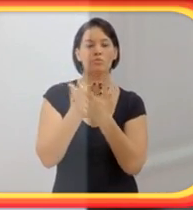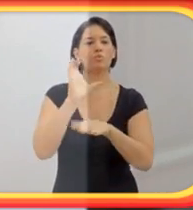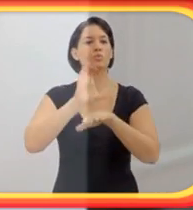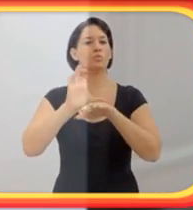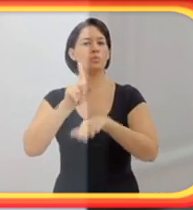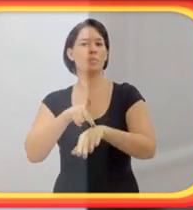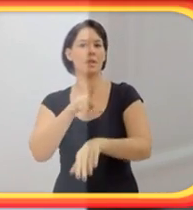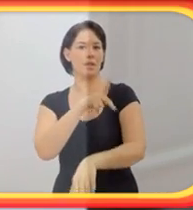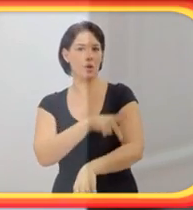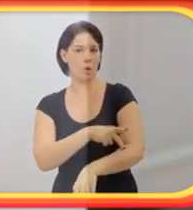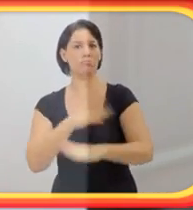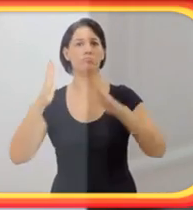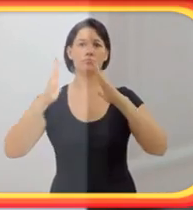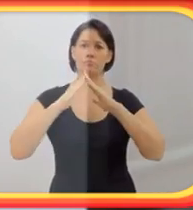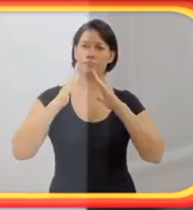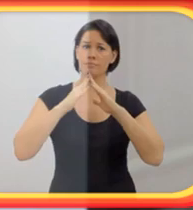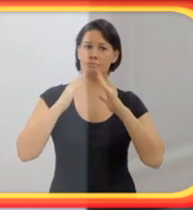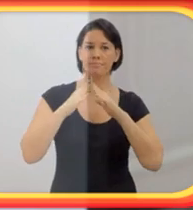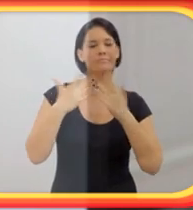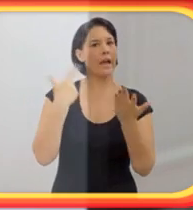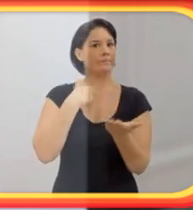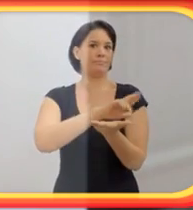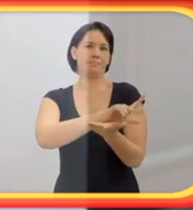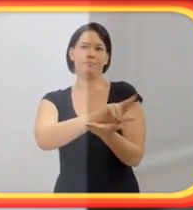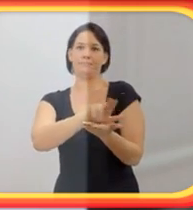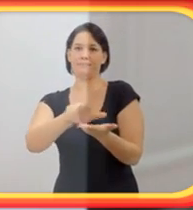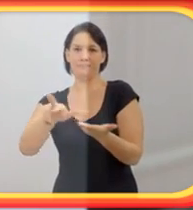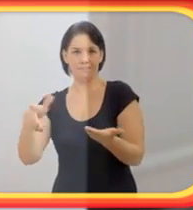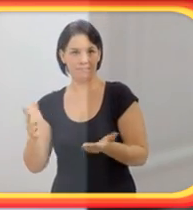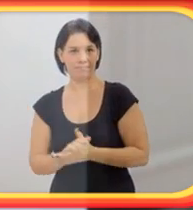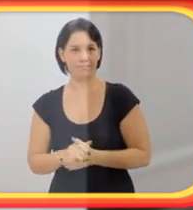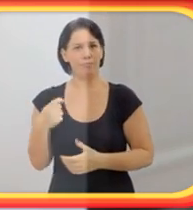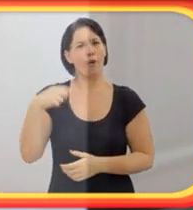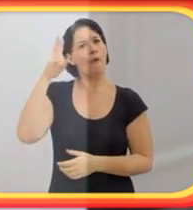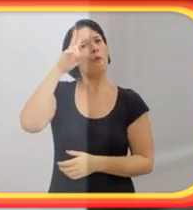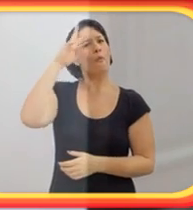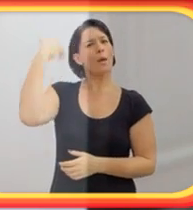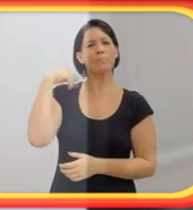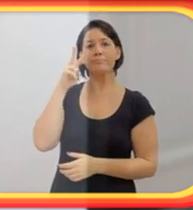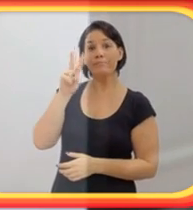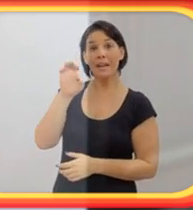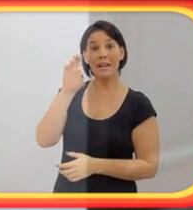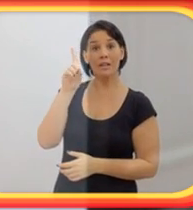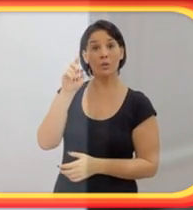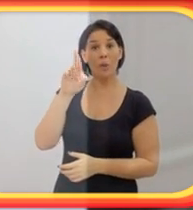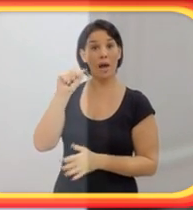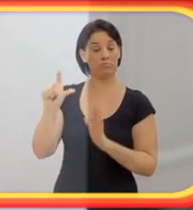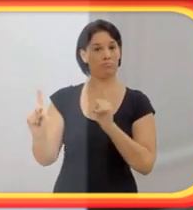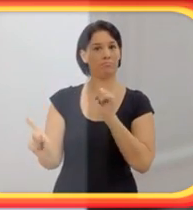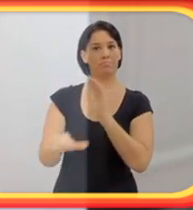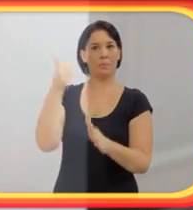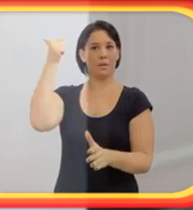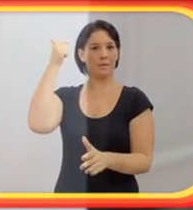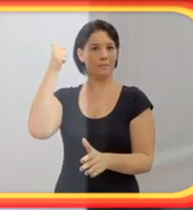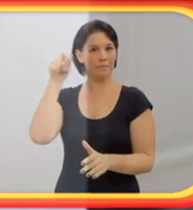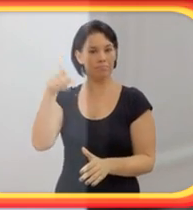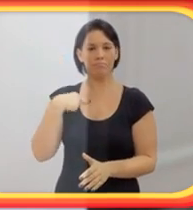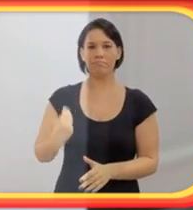de casa, enfim, multitarefas. E eu me lembro que quando eu vi o Eduardo a primeira vez na minha vida,